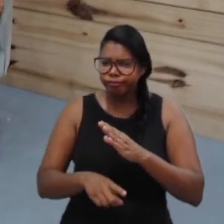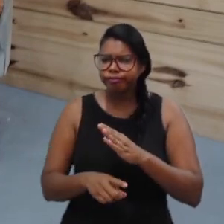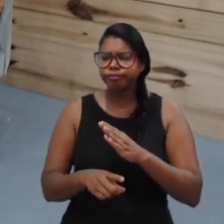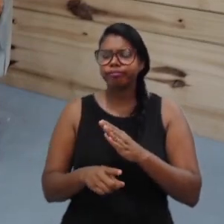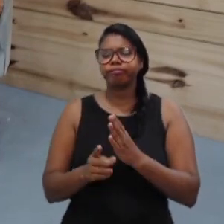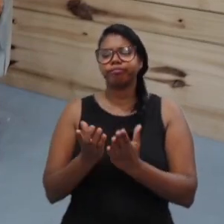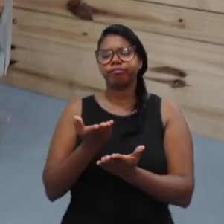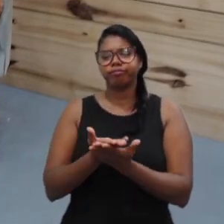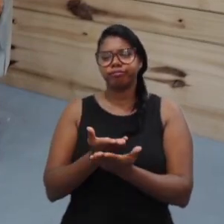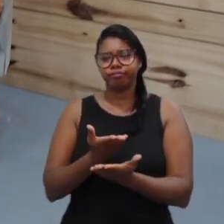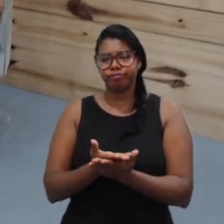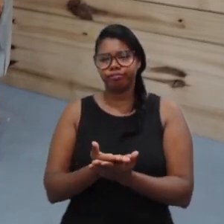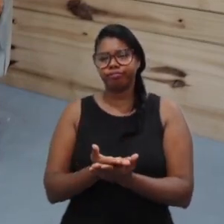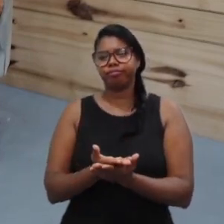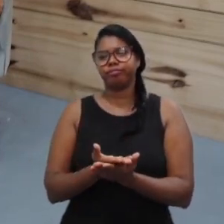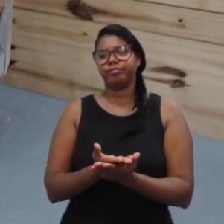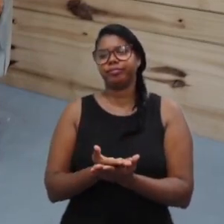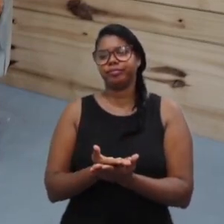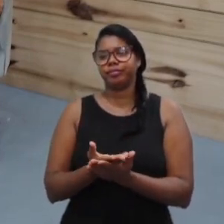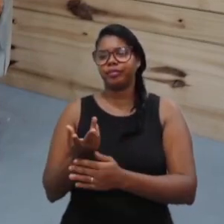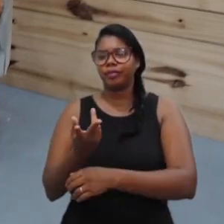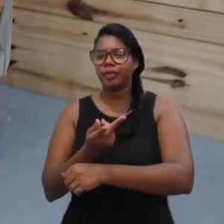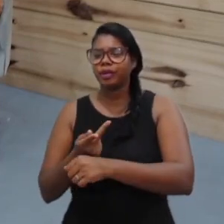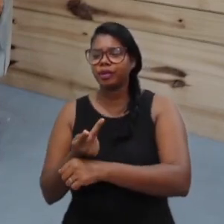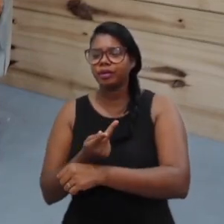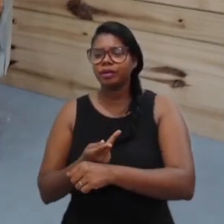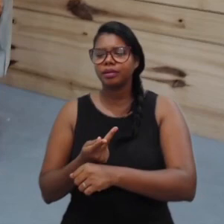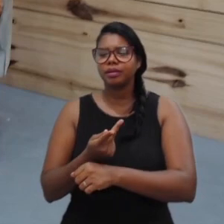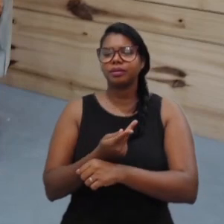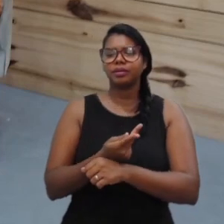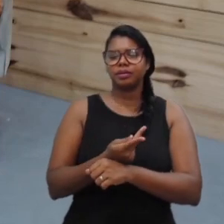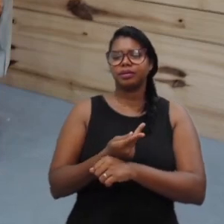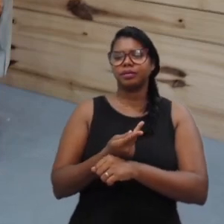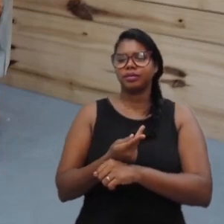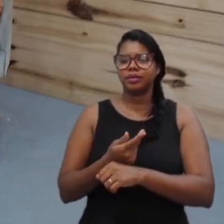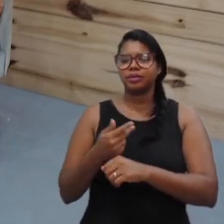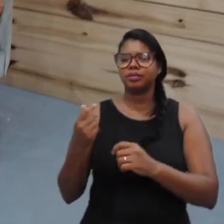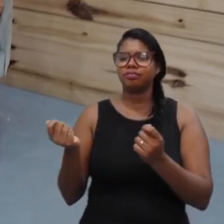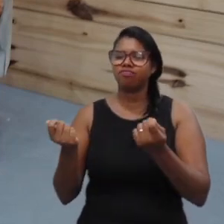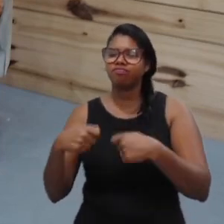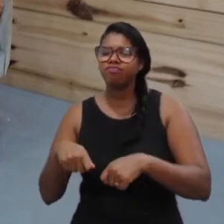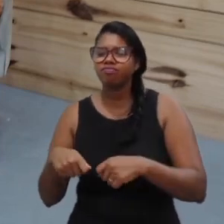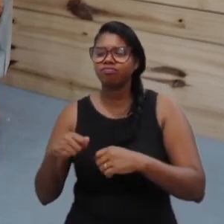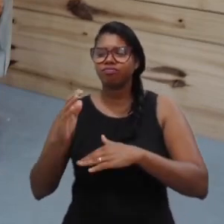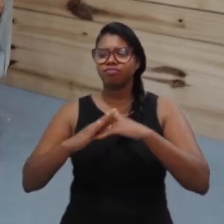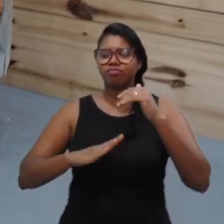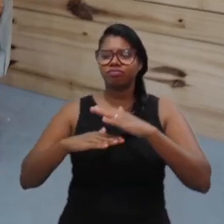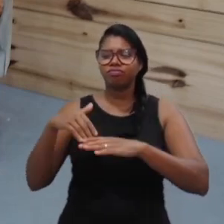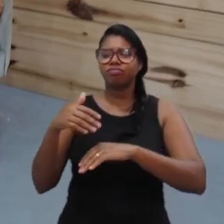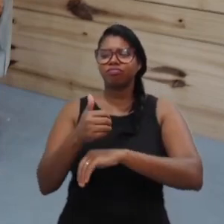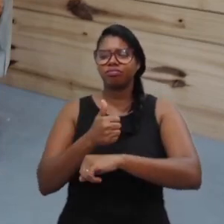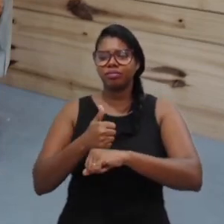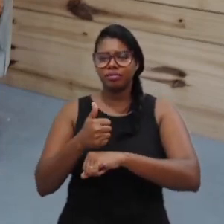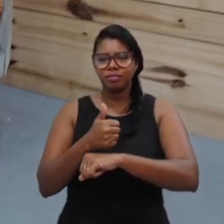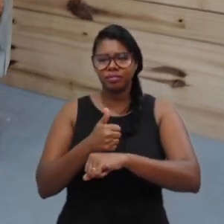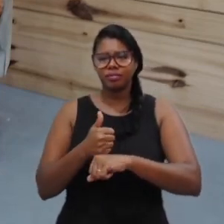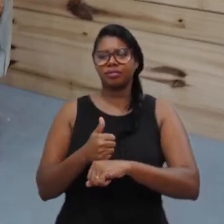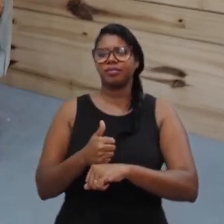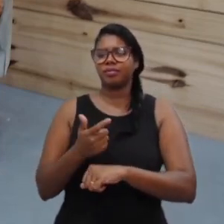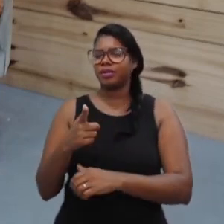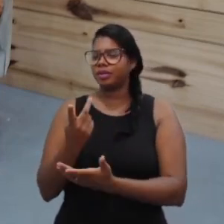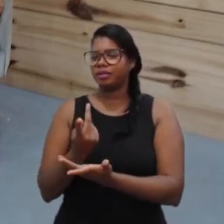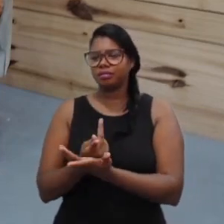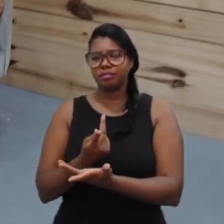anotem, procurem sempre estar se capacitando, vou lhe dizer, não tem erro,